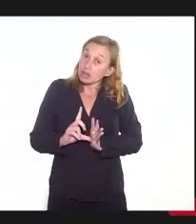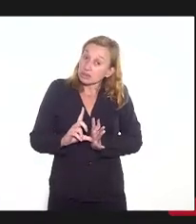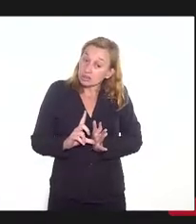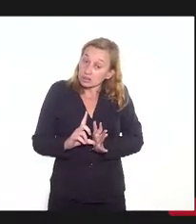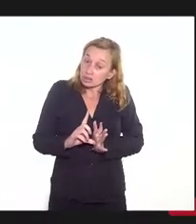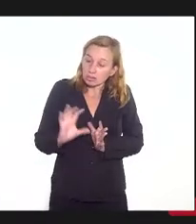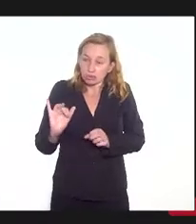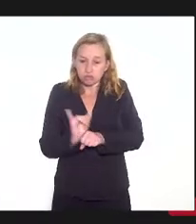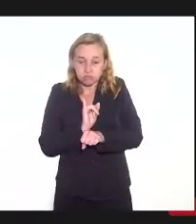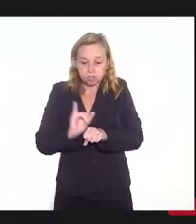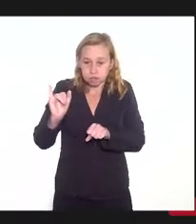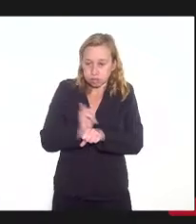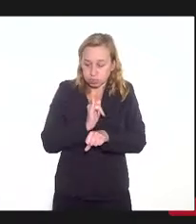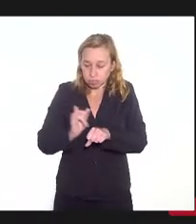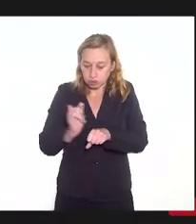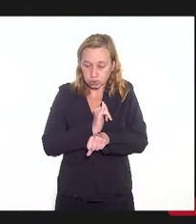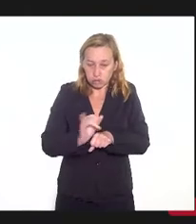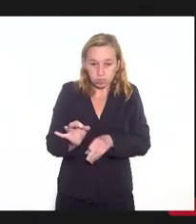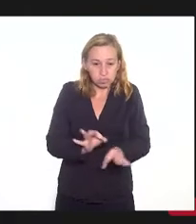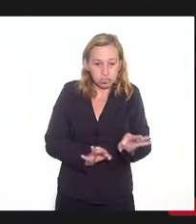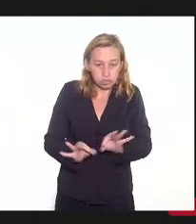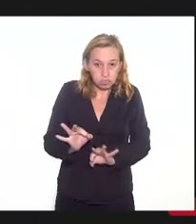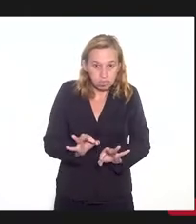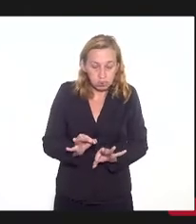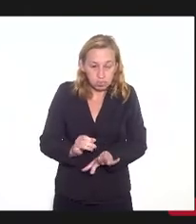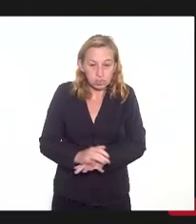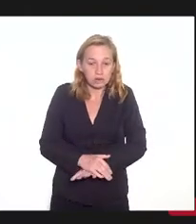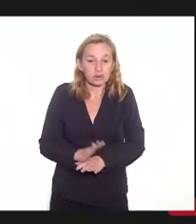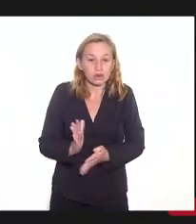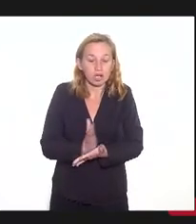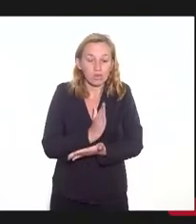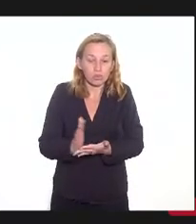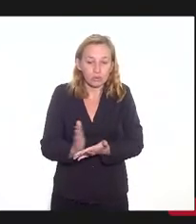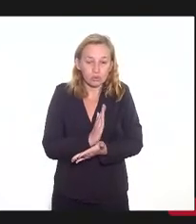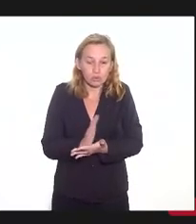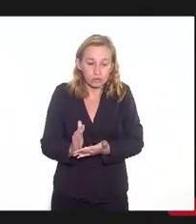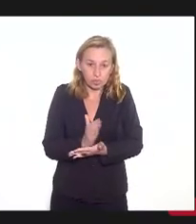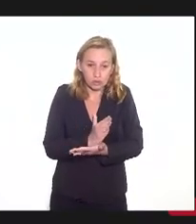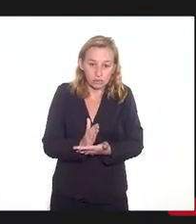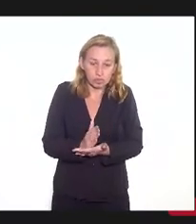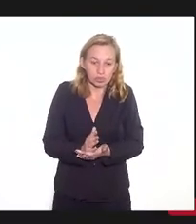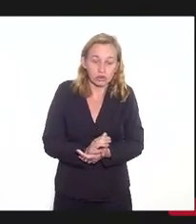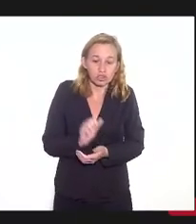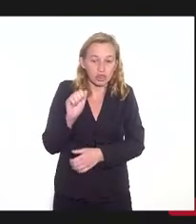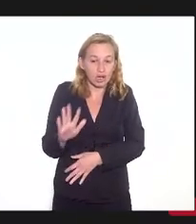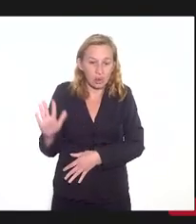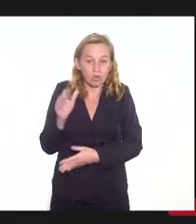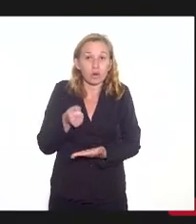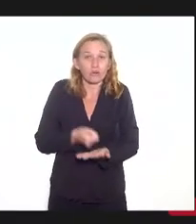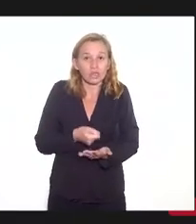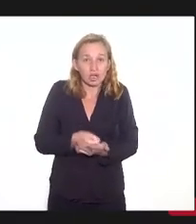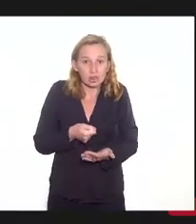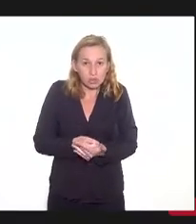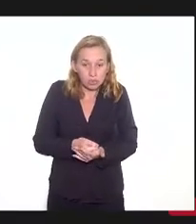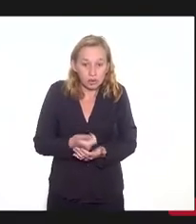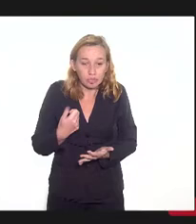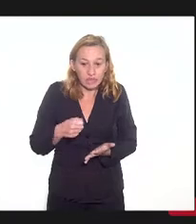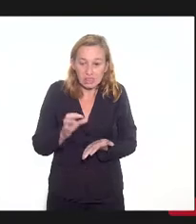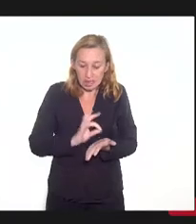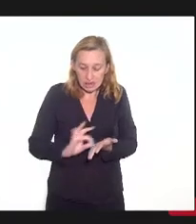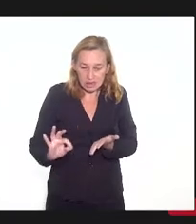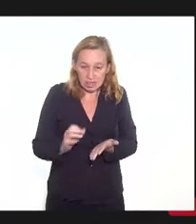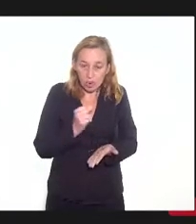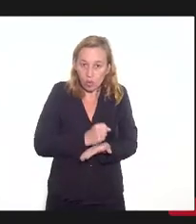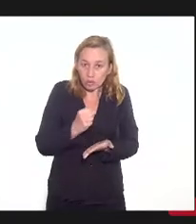elaborar o plano, tem algumas condições gerais que são obrigatórias que a gente vai ter que assinar um